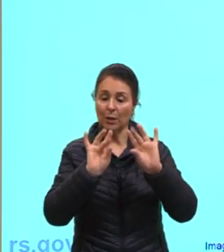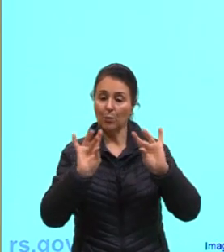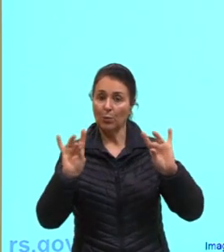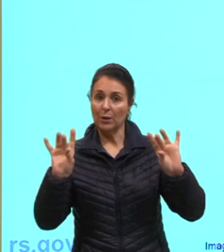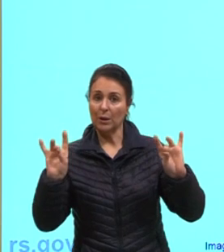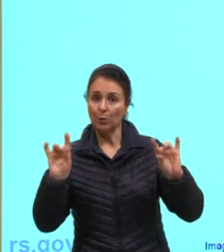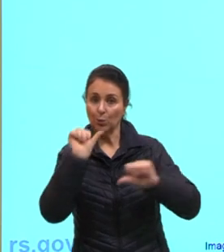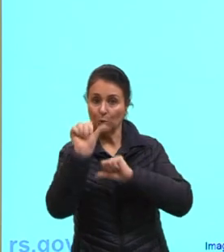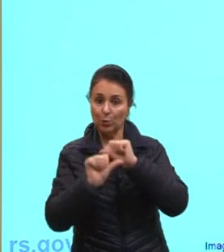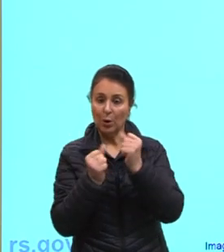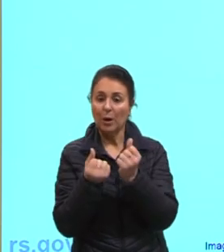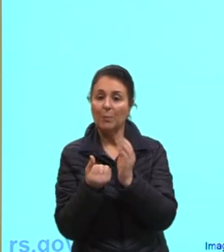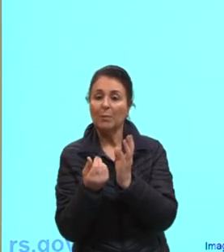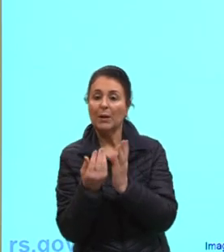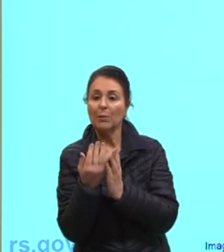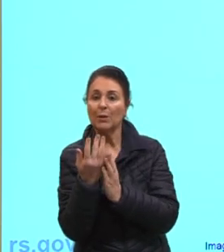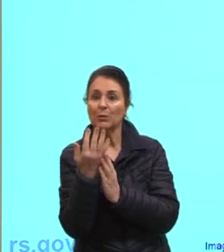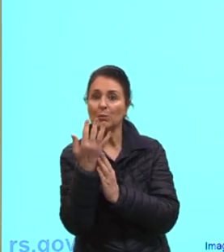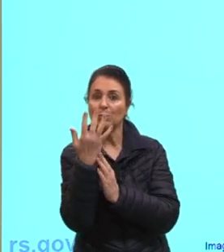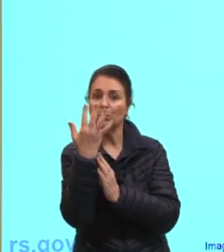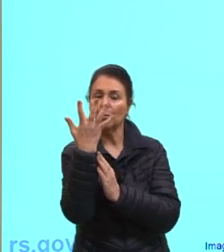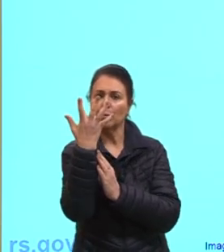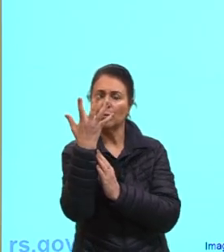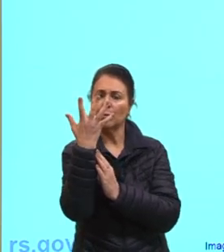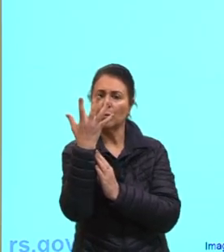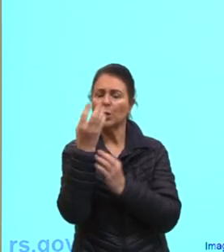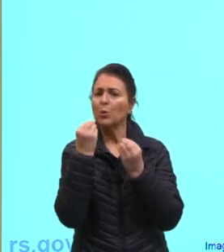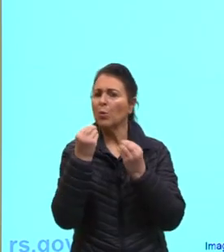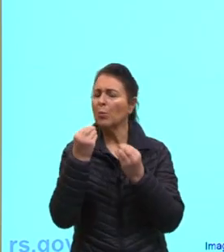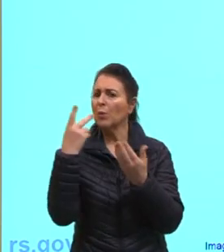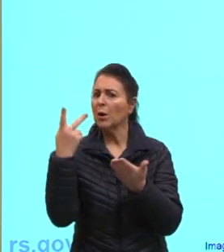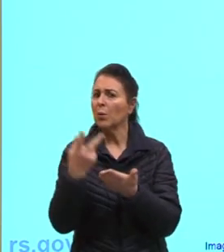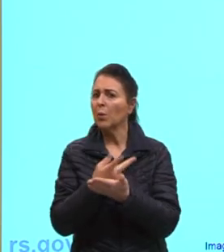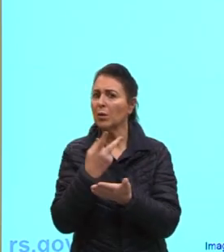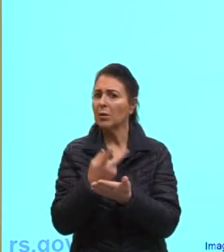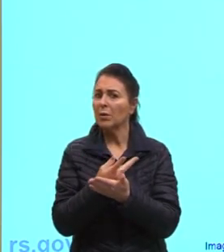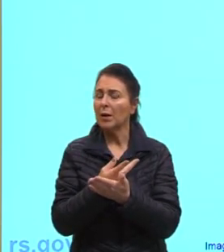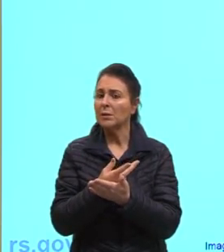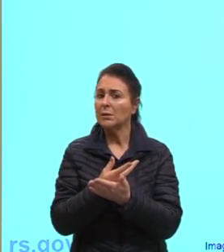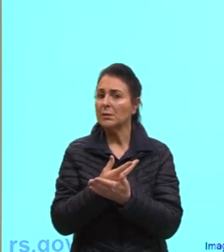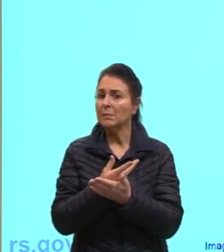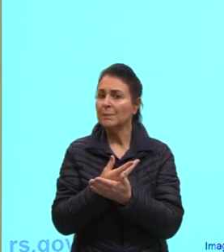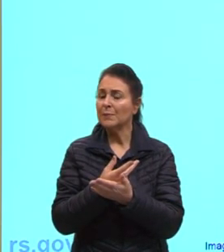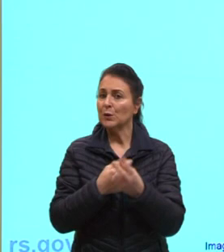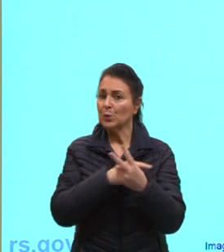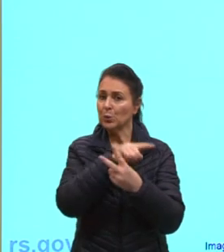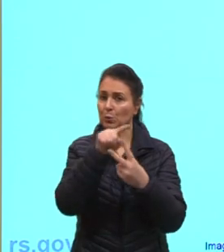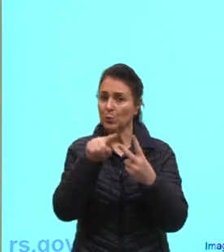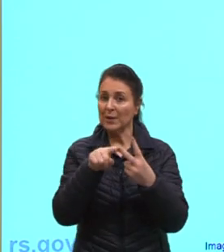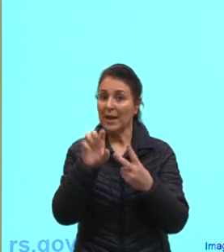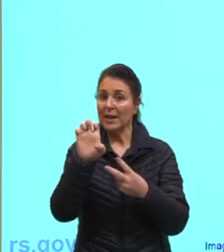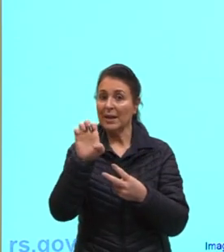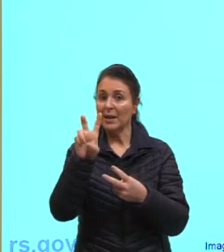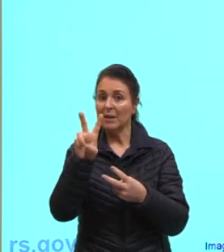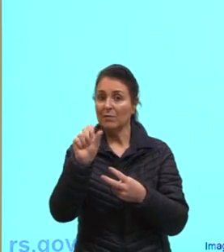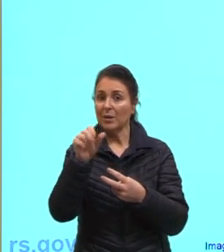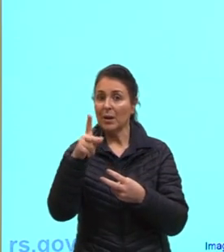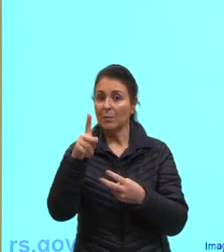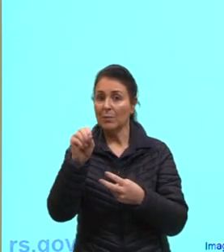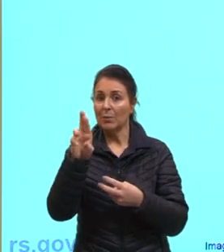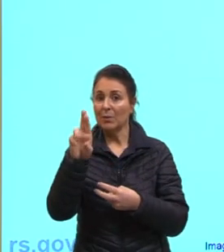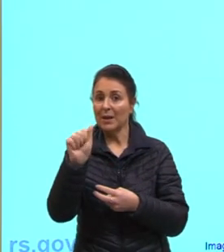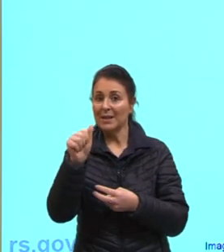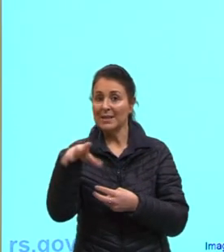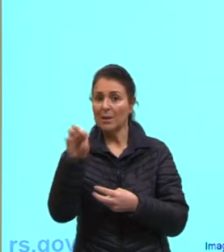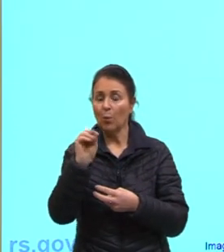gasoso, certo? Mas ela pode acontecer de duas formas. Uma delas é a evaporação, que acontece